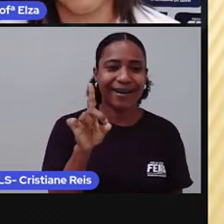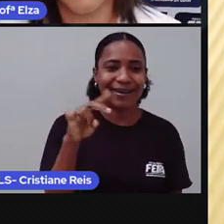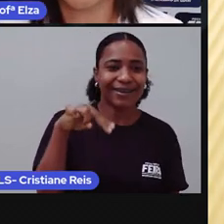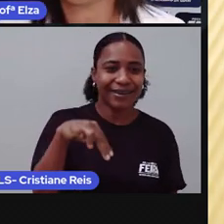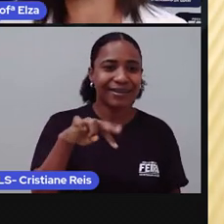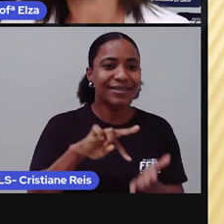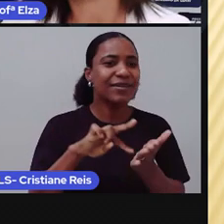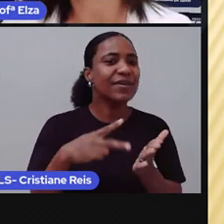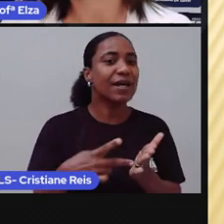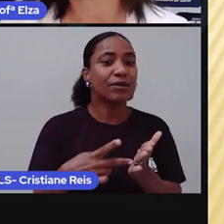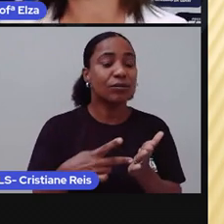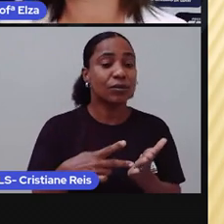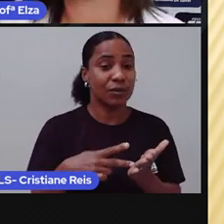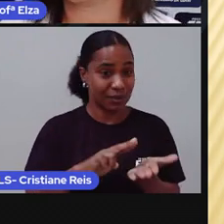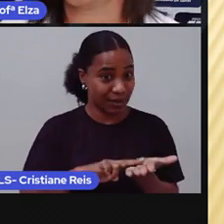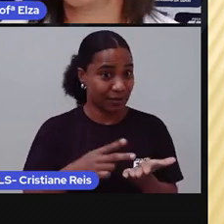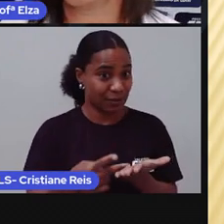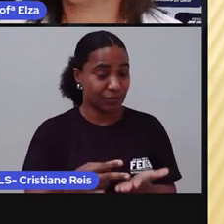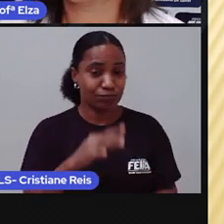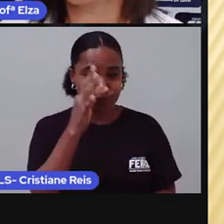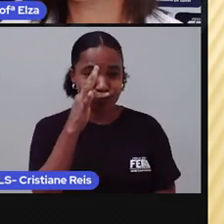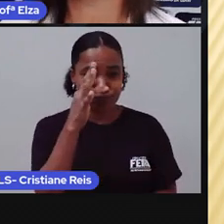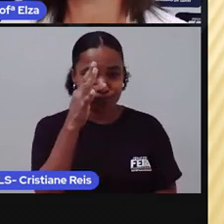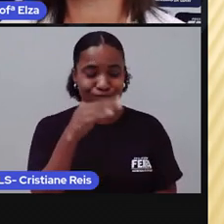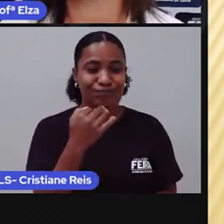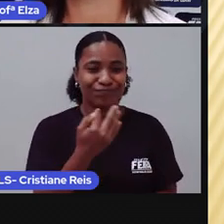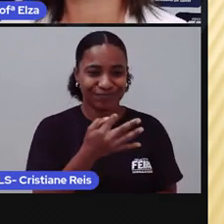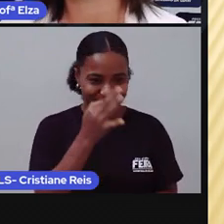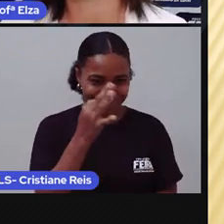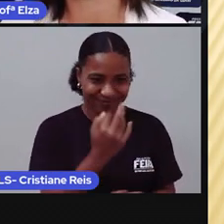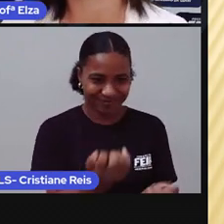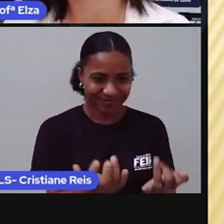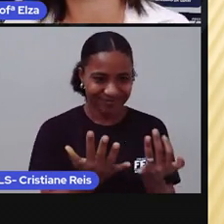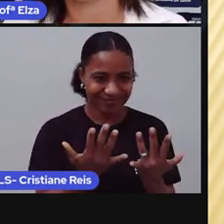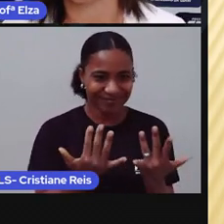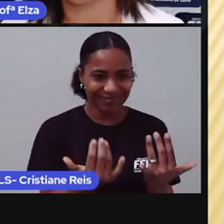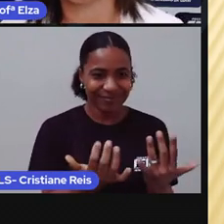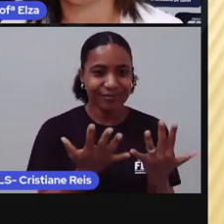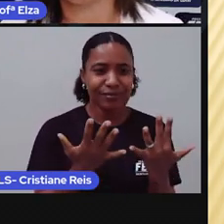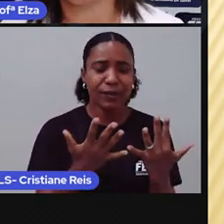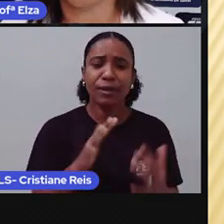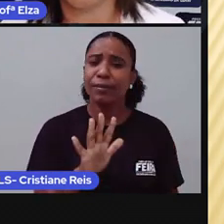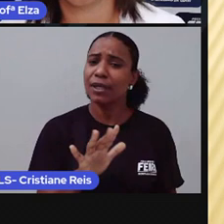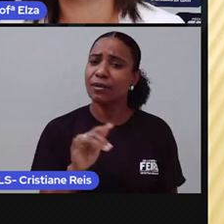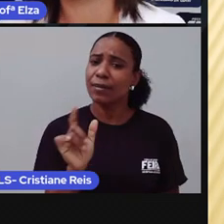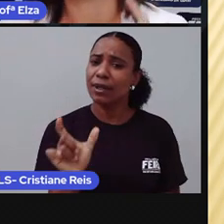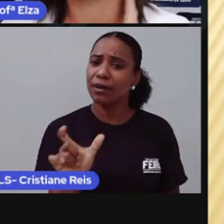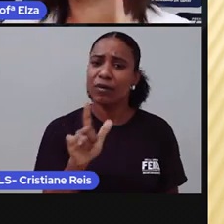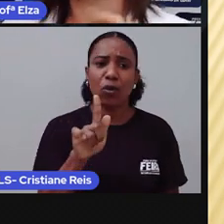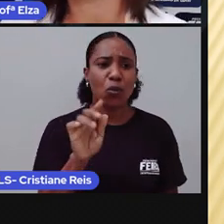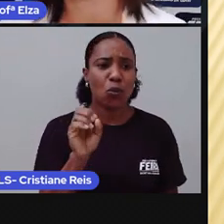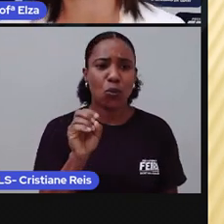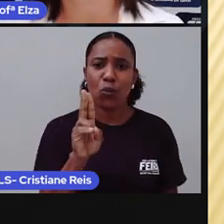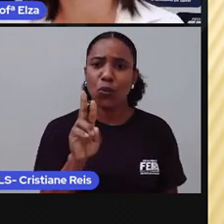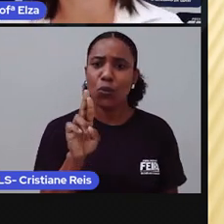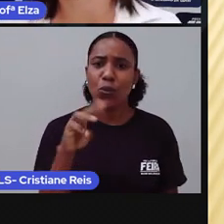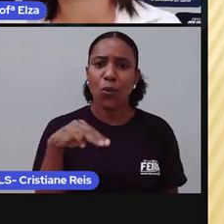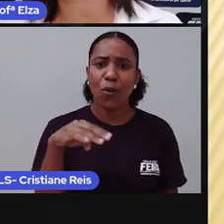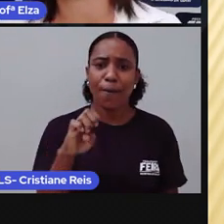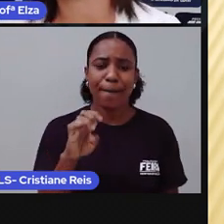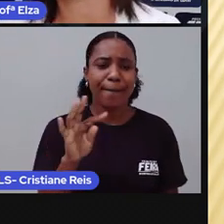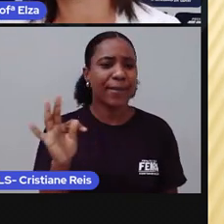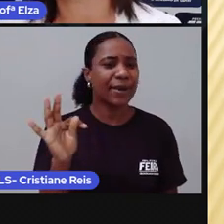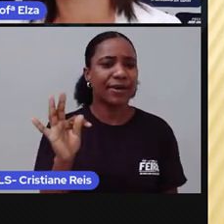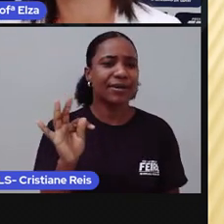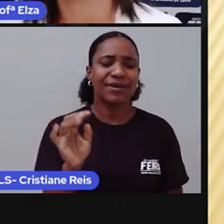horta. Mas a palavra Gourmet, quantas vezes repetimos essa palavra? Mas olhe uma curiosidade para